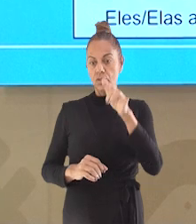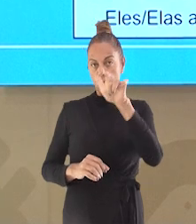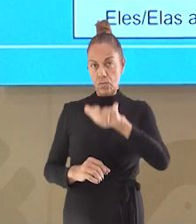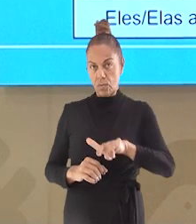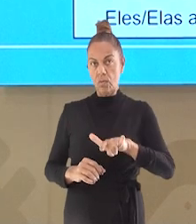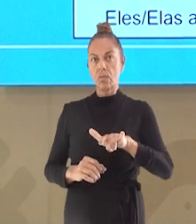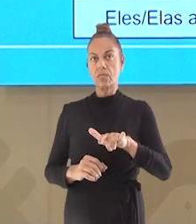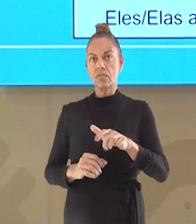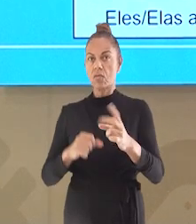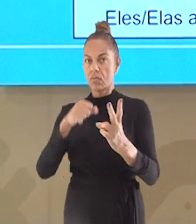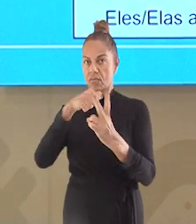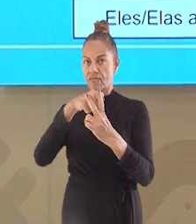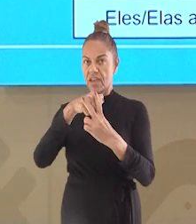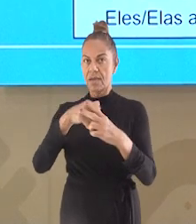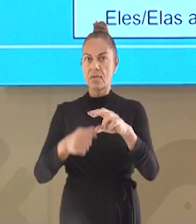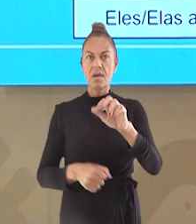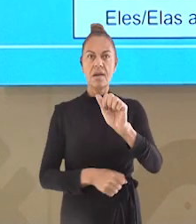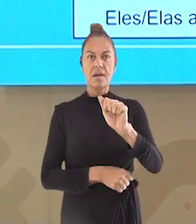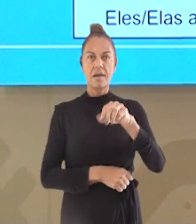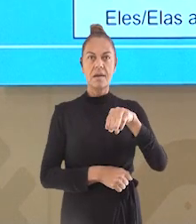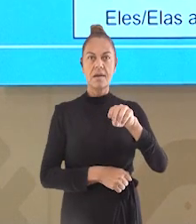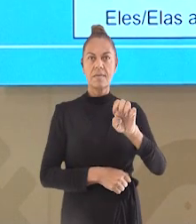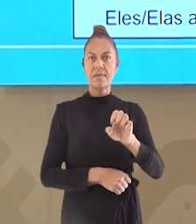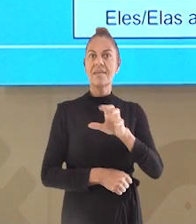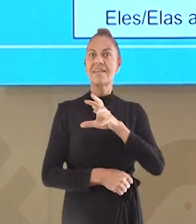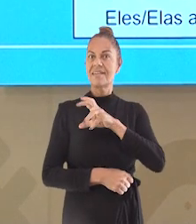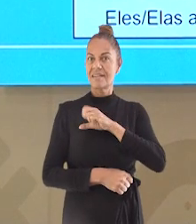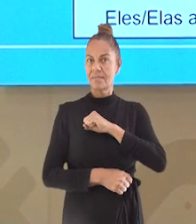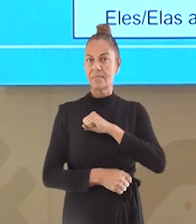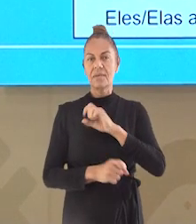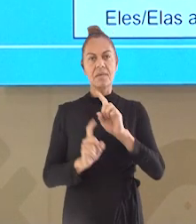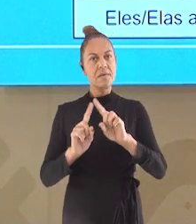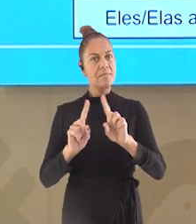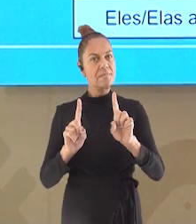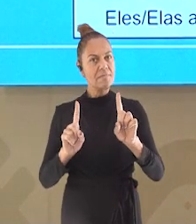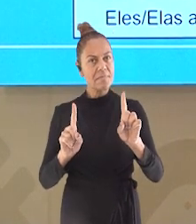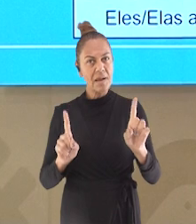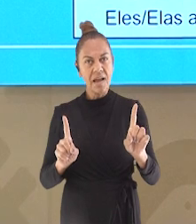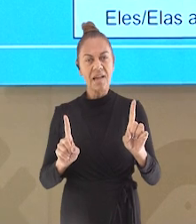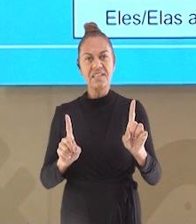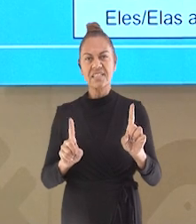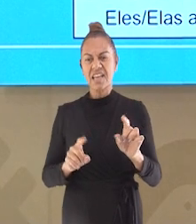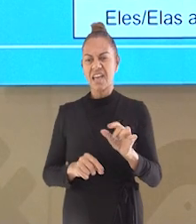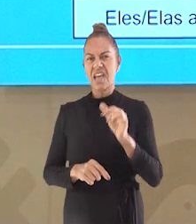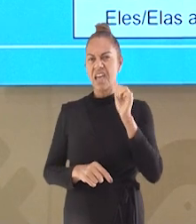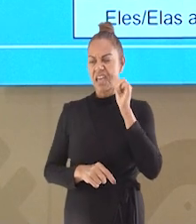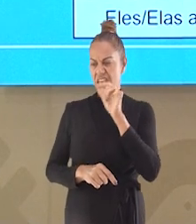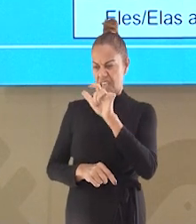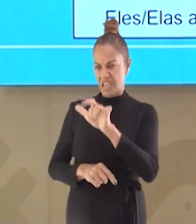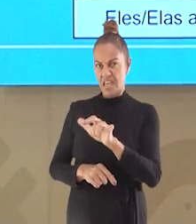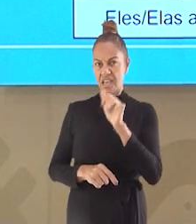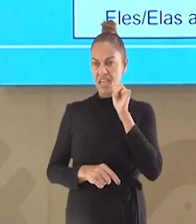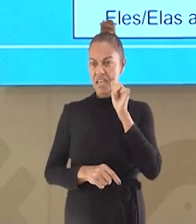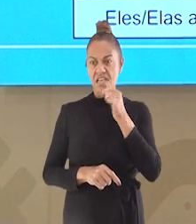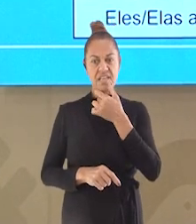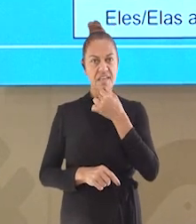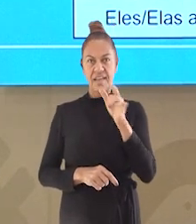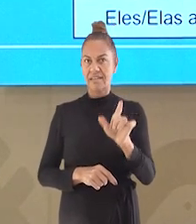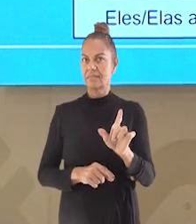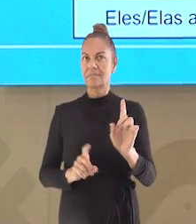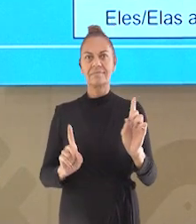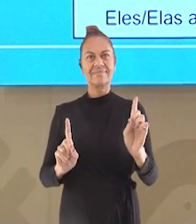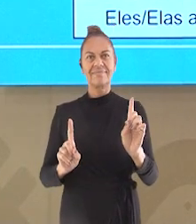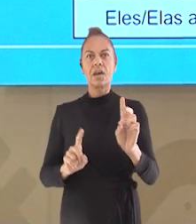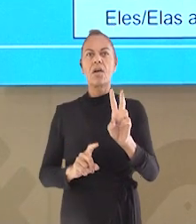agora? Vou fazer assim. Eu vou repetir aqui, ó, o verbo ame. Porém, aqui